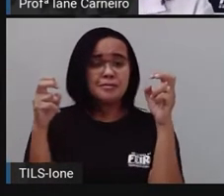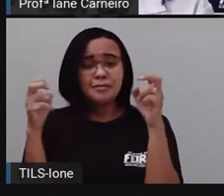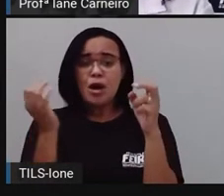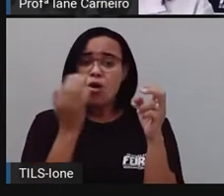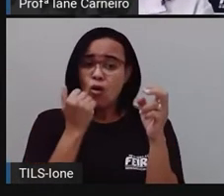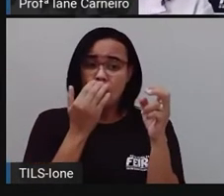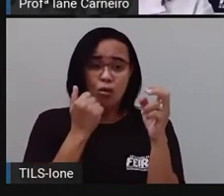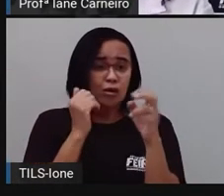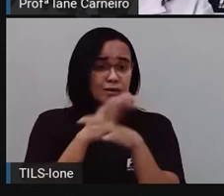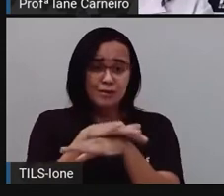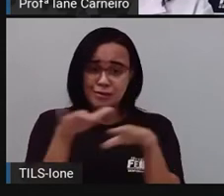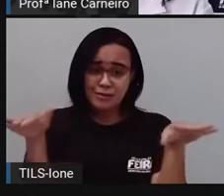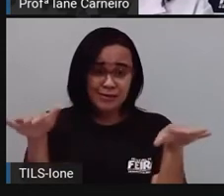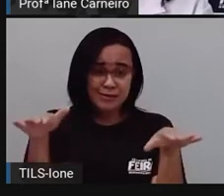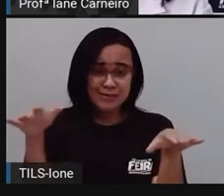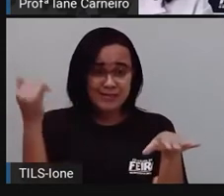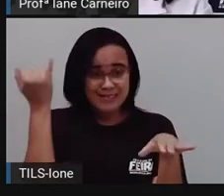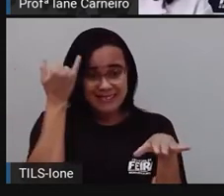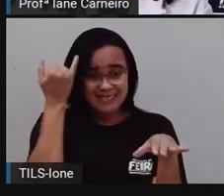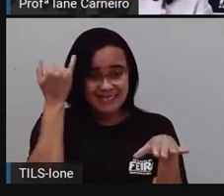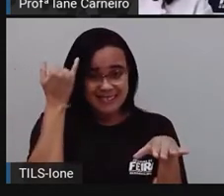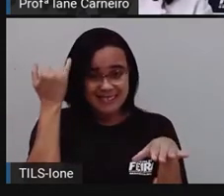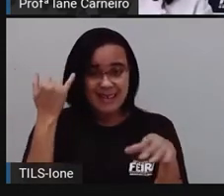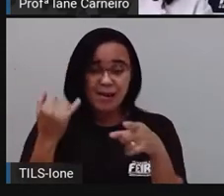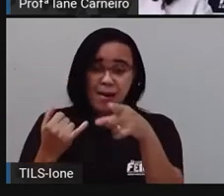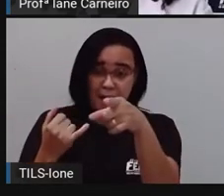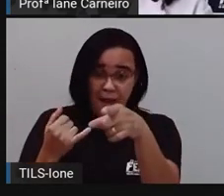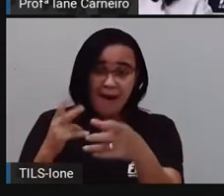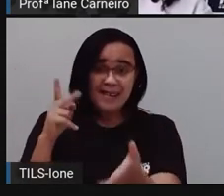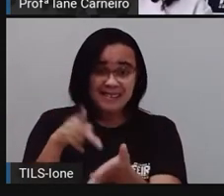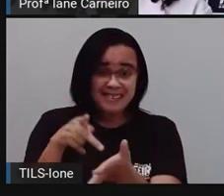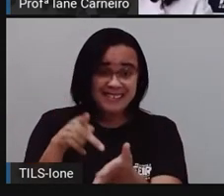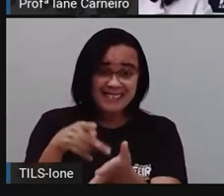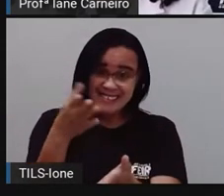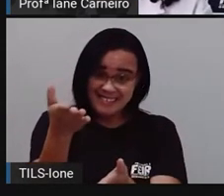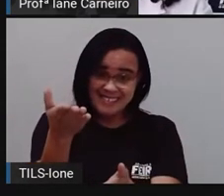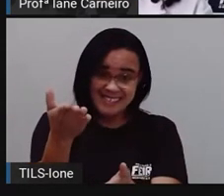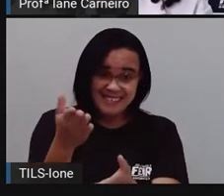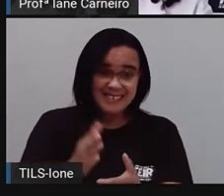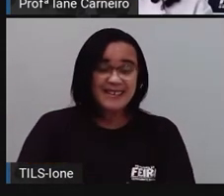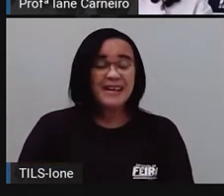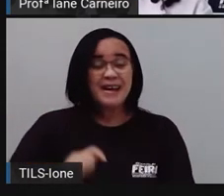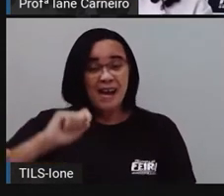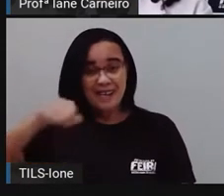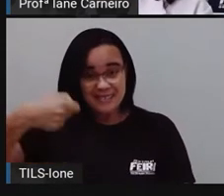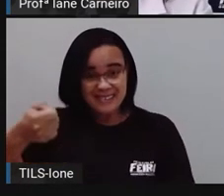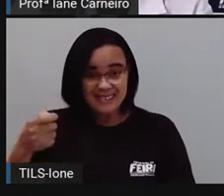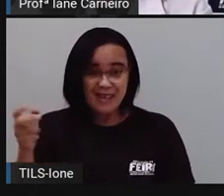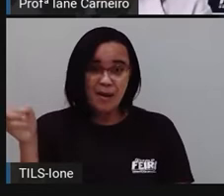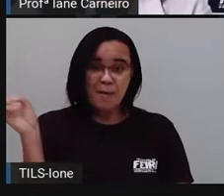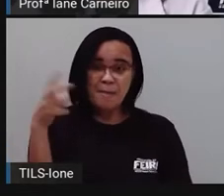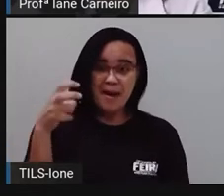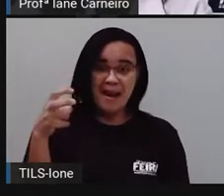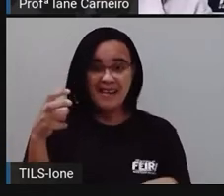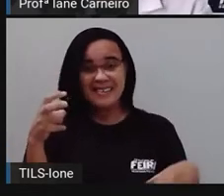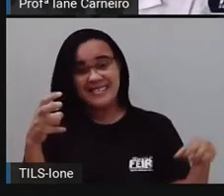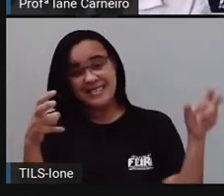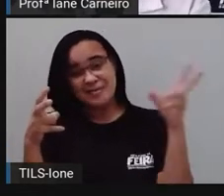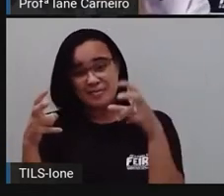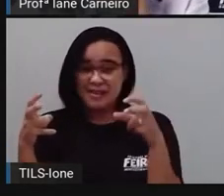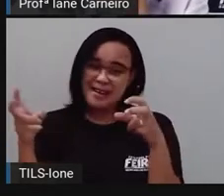a Pró trouxe uma imagem, ó, real pra vocês verem. Ele penduradinho, ó, na árvore. Olha a carinha. Não parece que sorrindo?